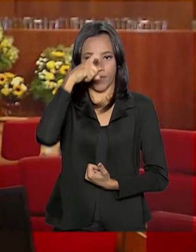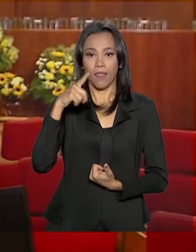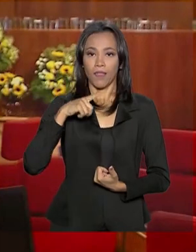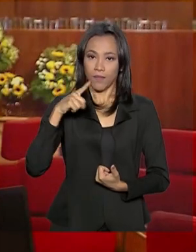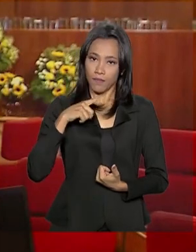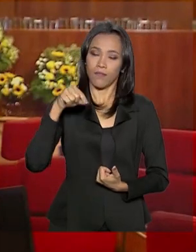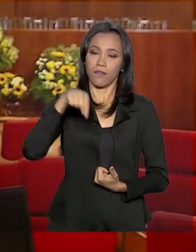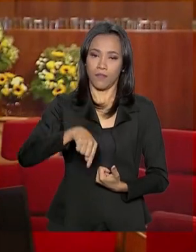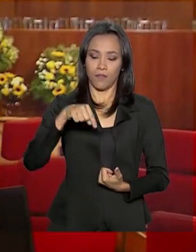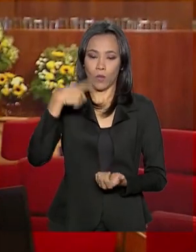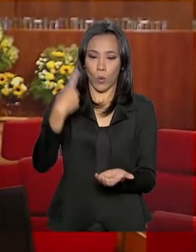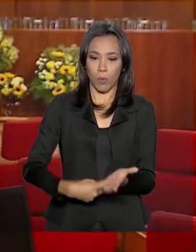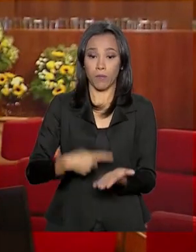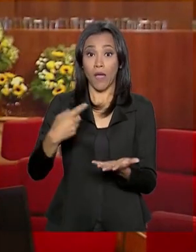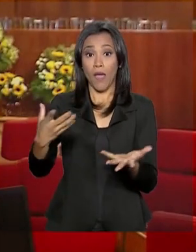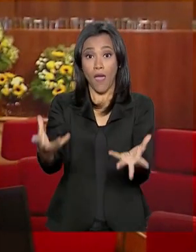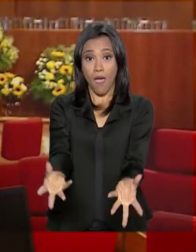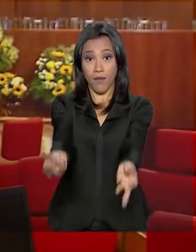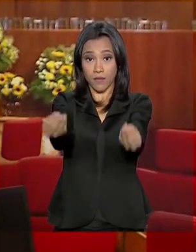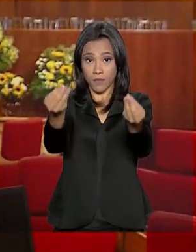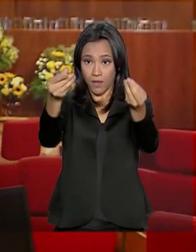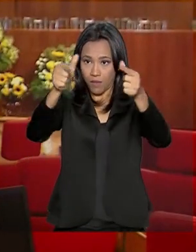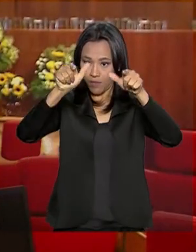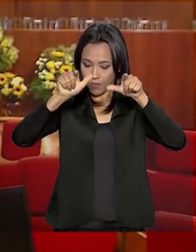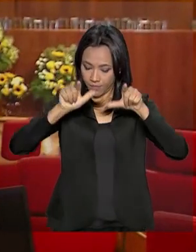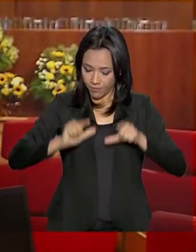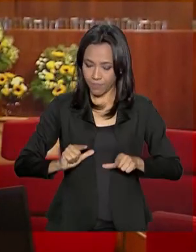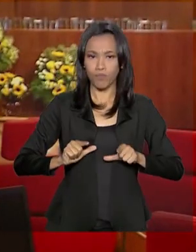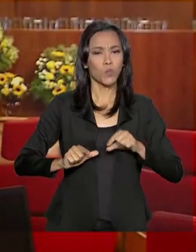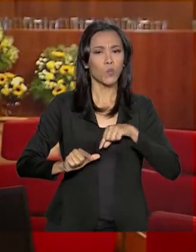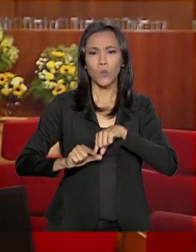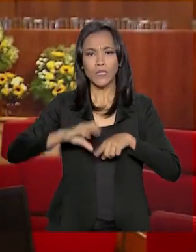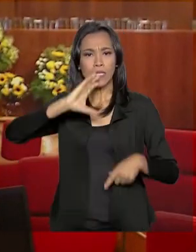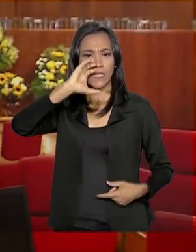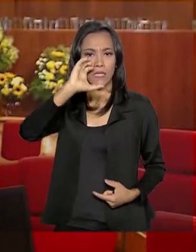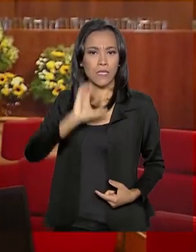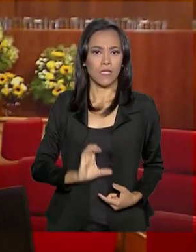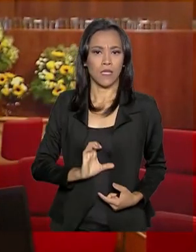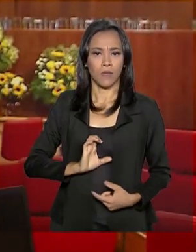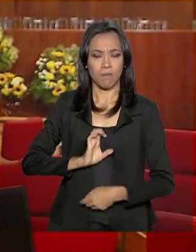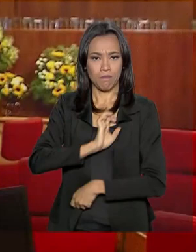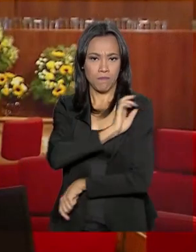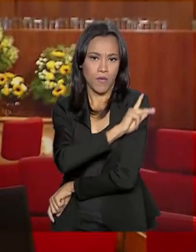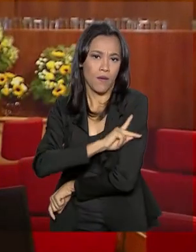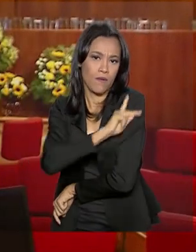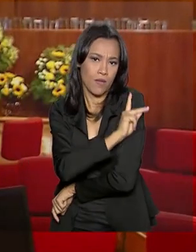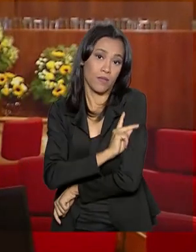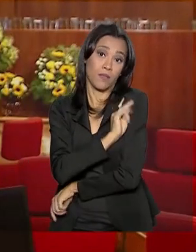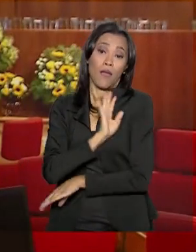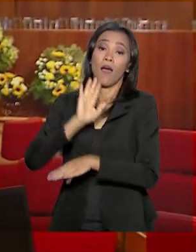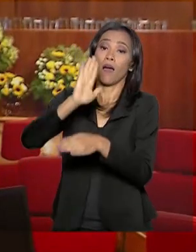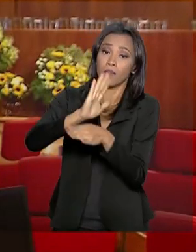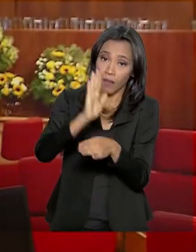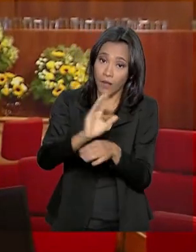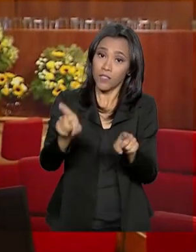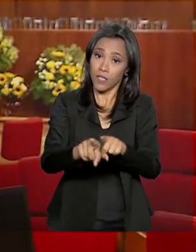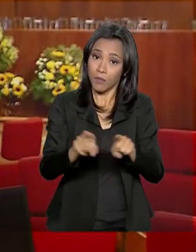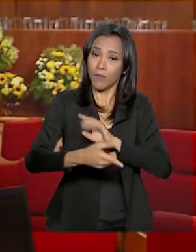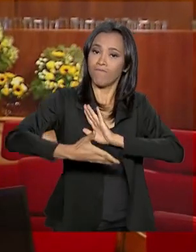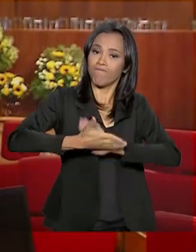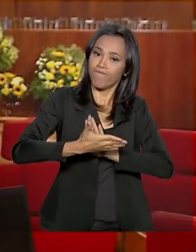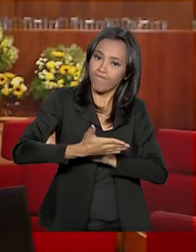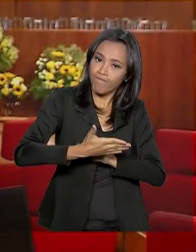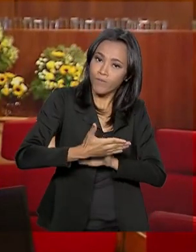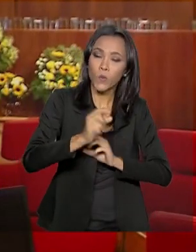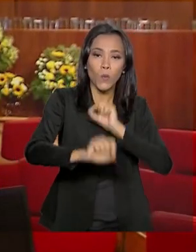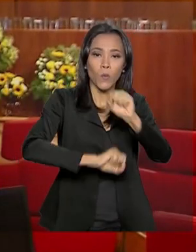ele recebe o título de cidadão piauiense. Logo em seguida, a uma da tarde, ele vai ser homenageado com uma medalha